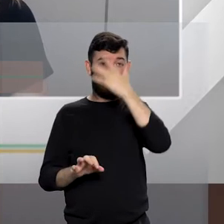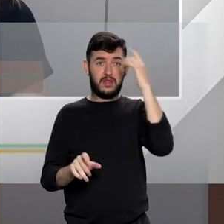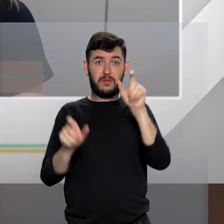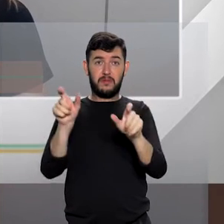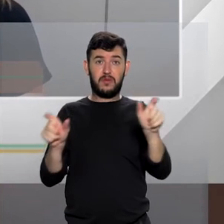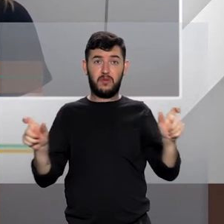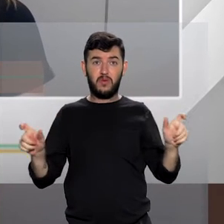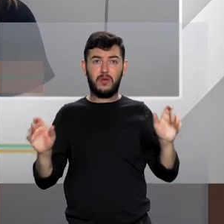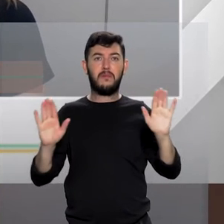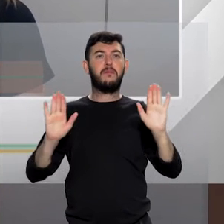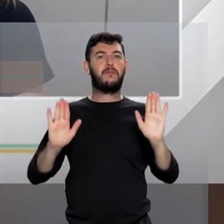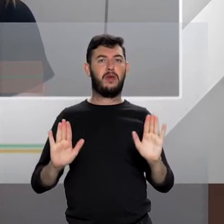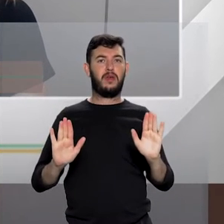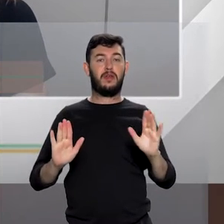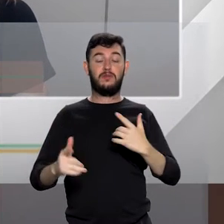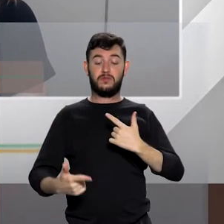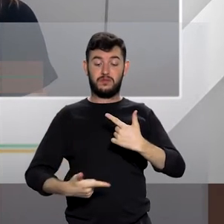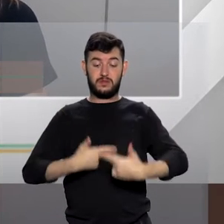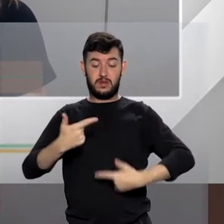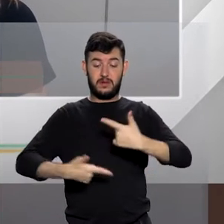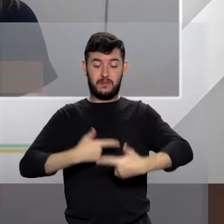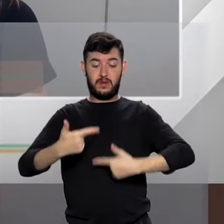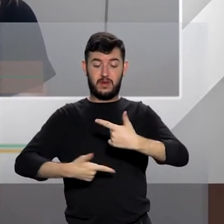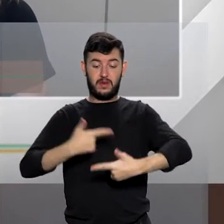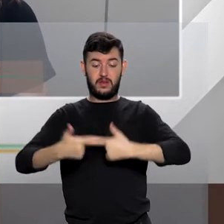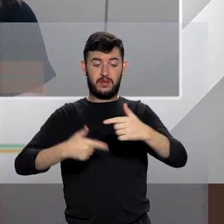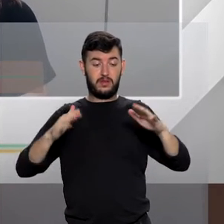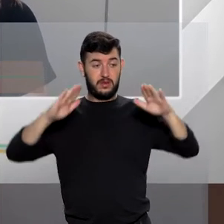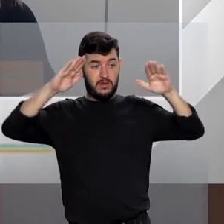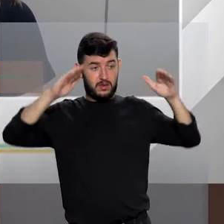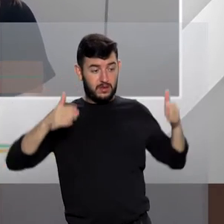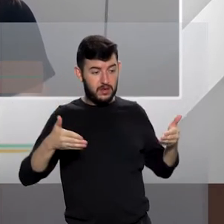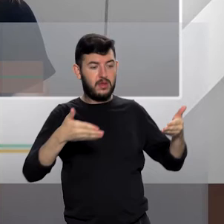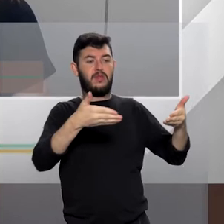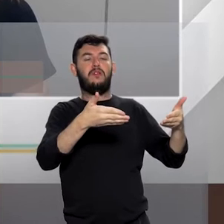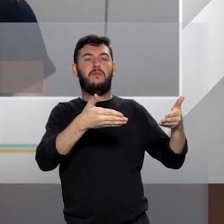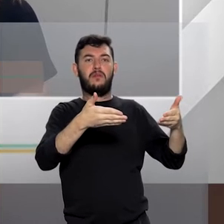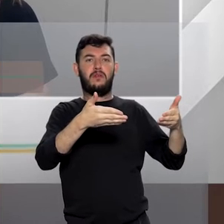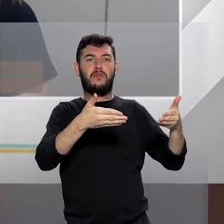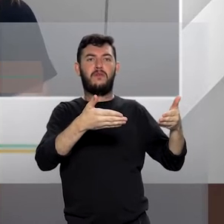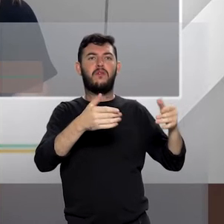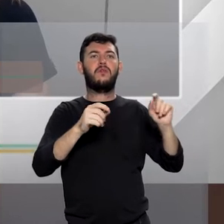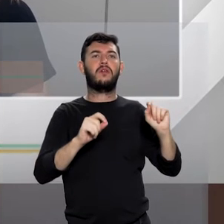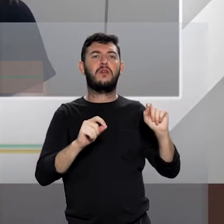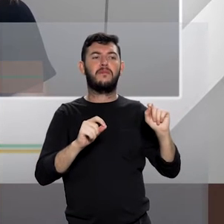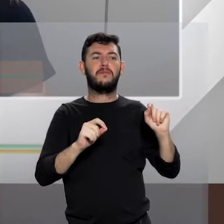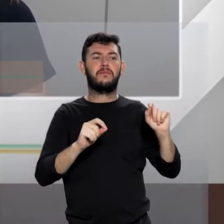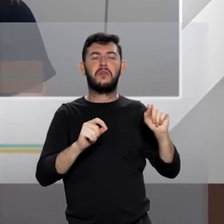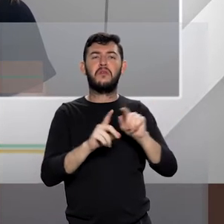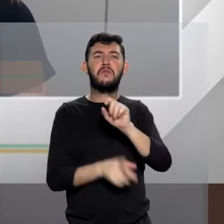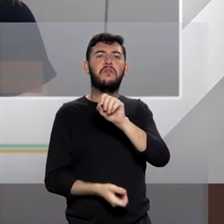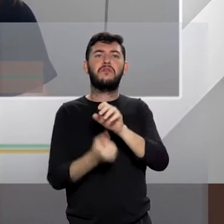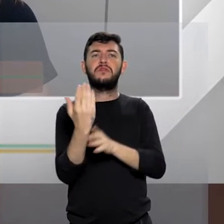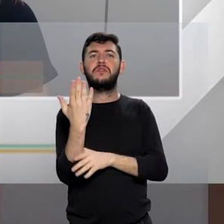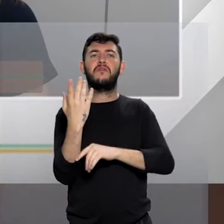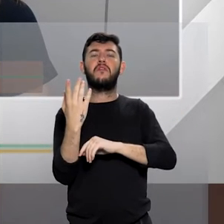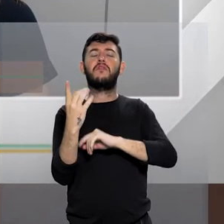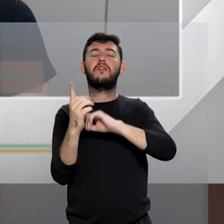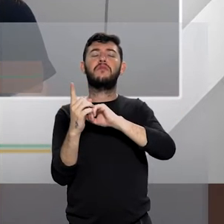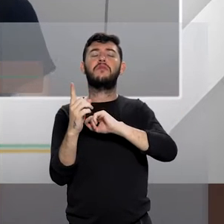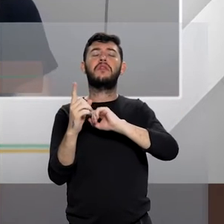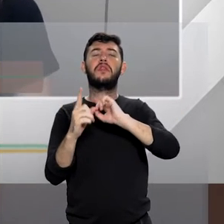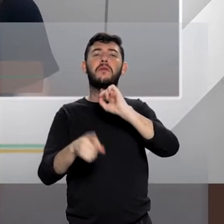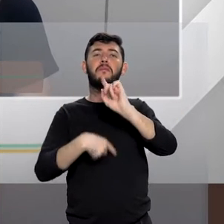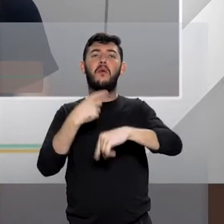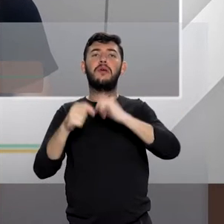os trabalhos específicos nas políticas de Estado só foram desenvolvidos mesmo após a Lei Maria da